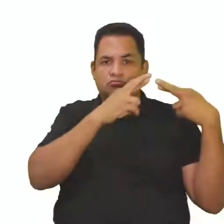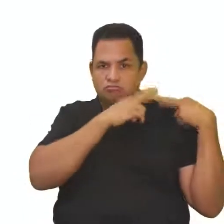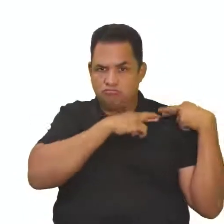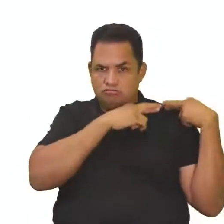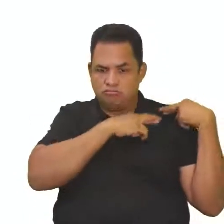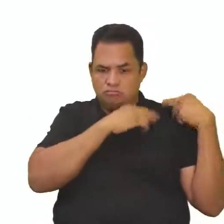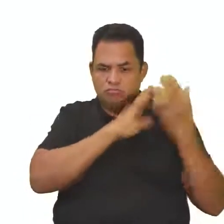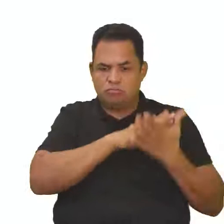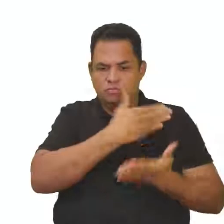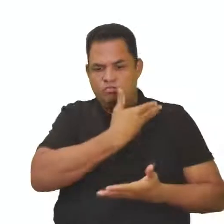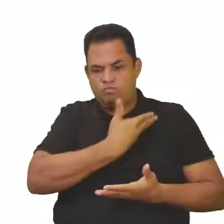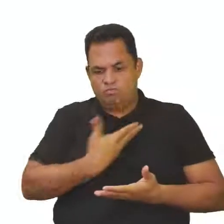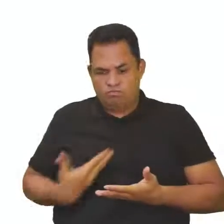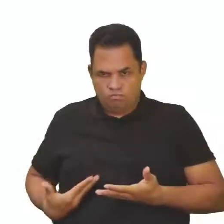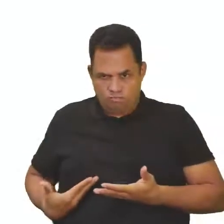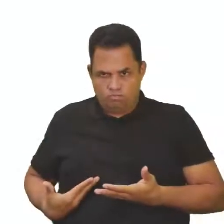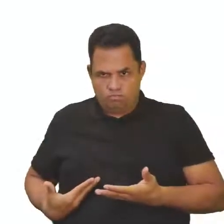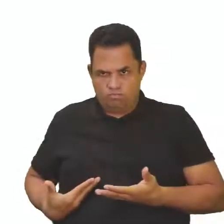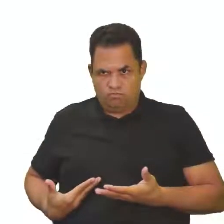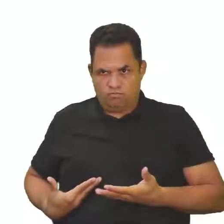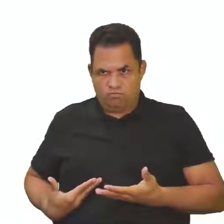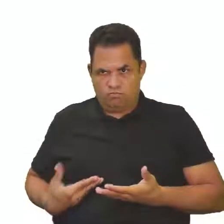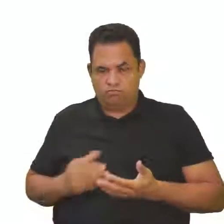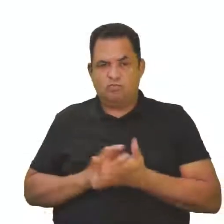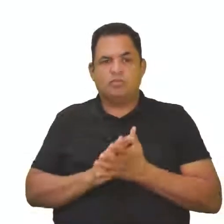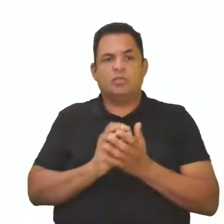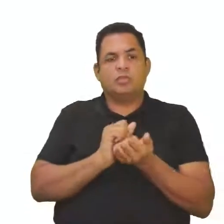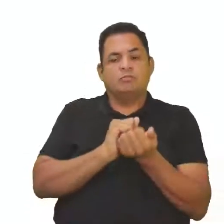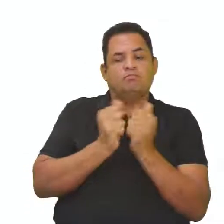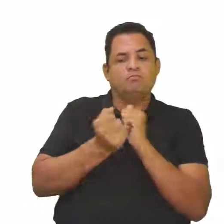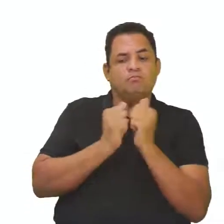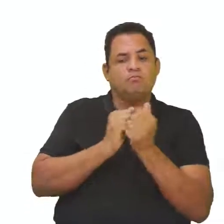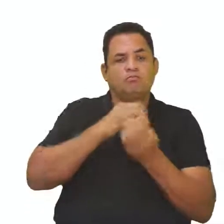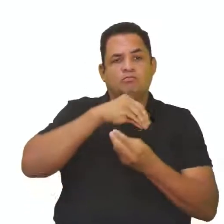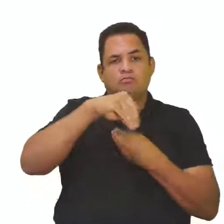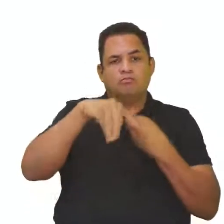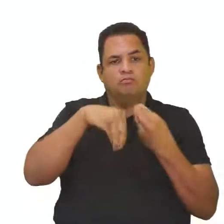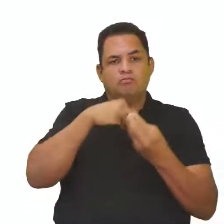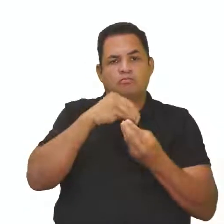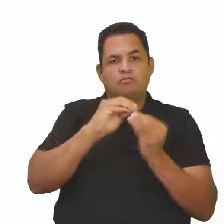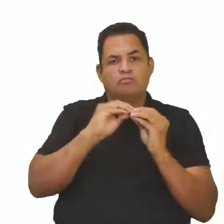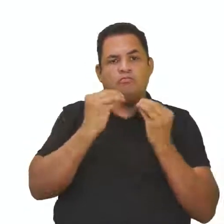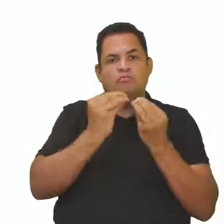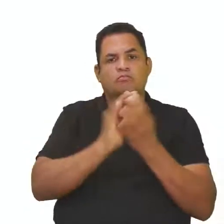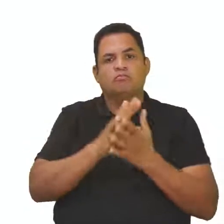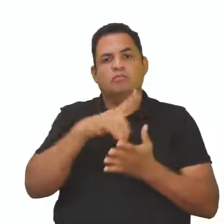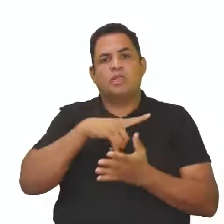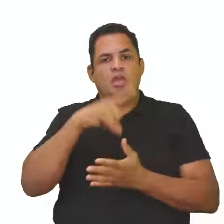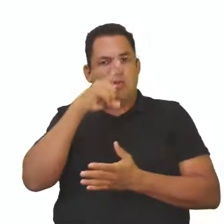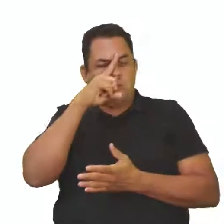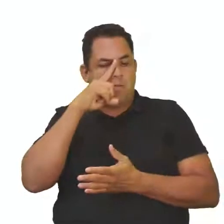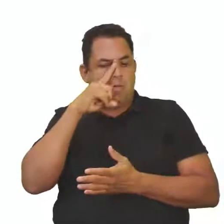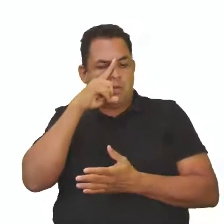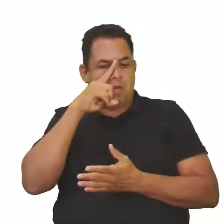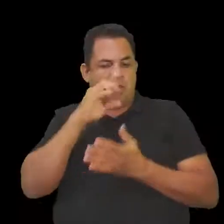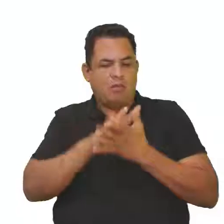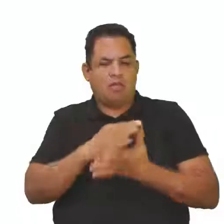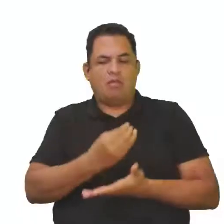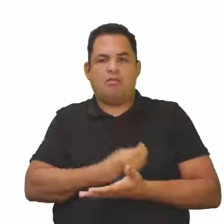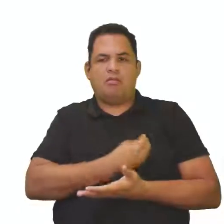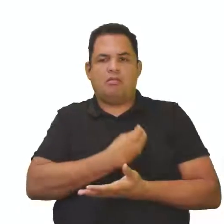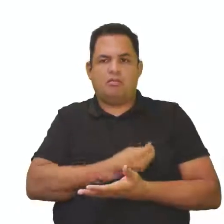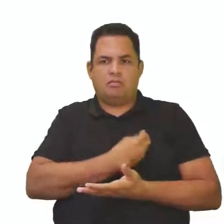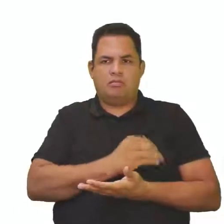obrigatoriedade para o poder público de controle das substâncias que comportem risco